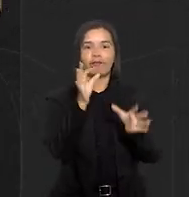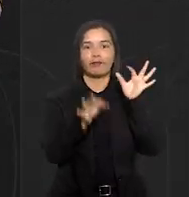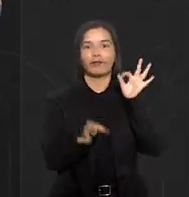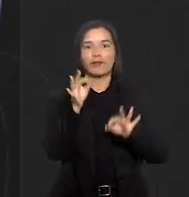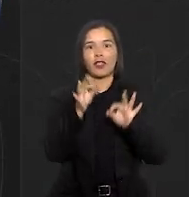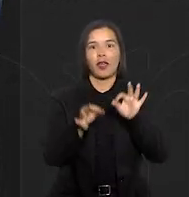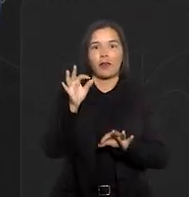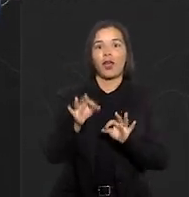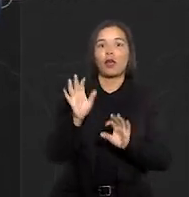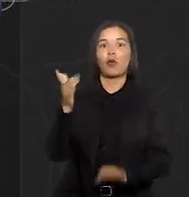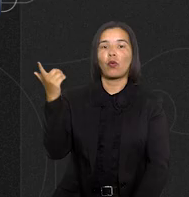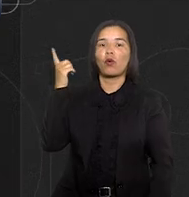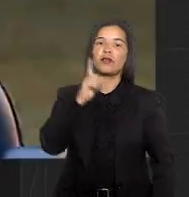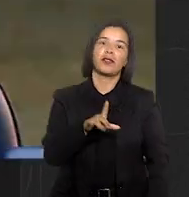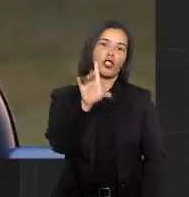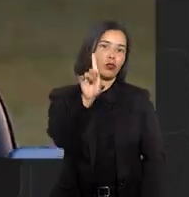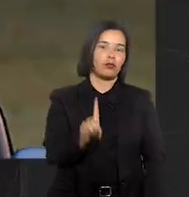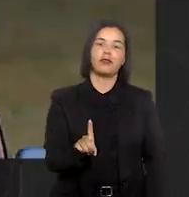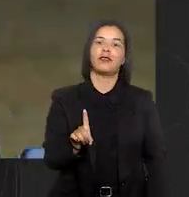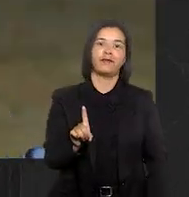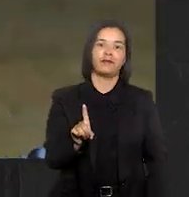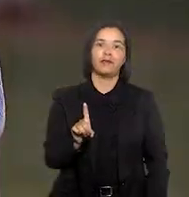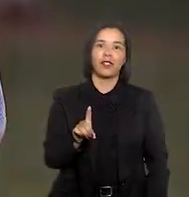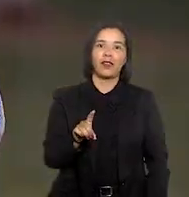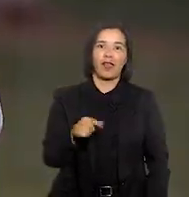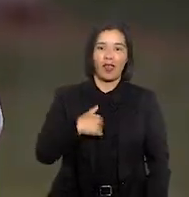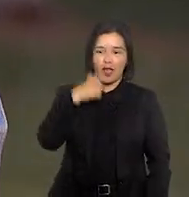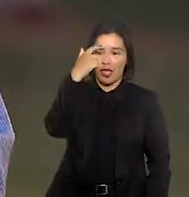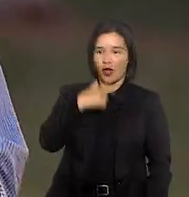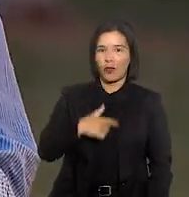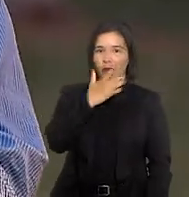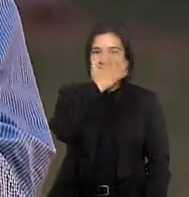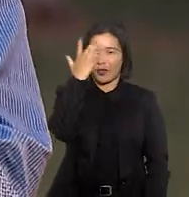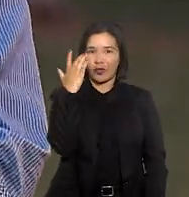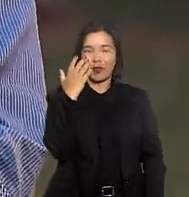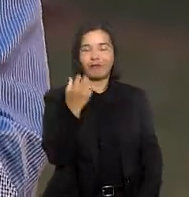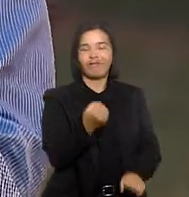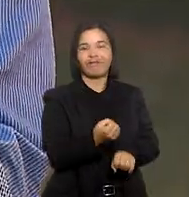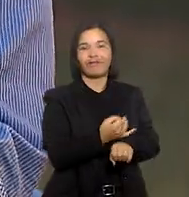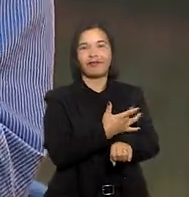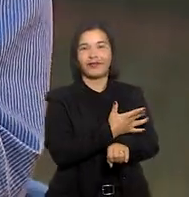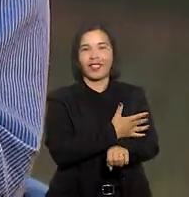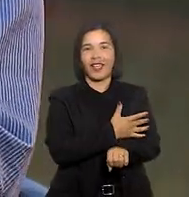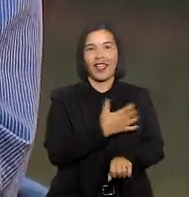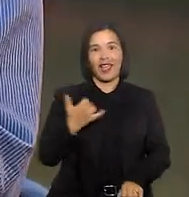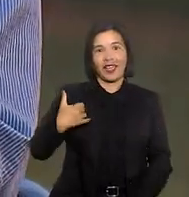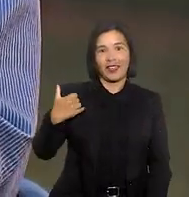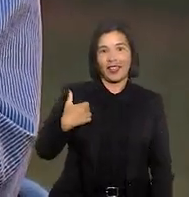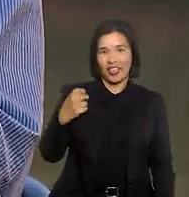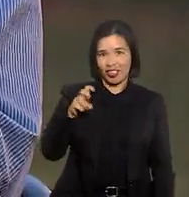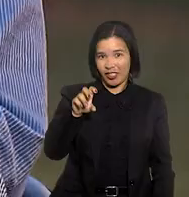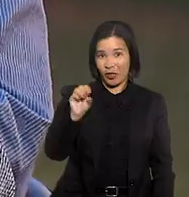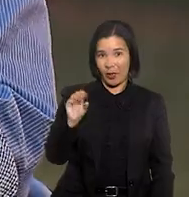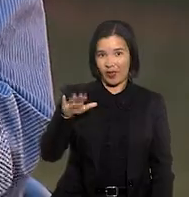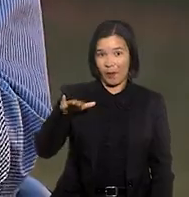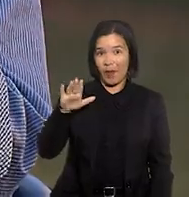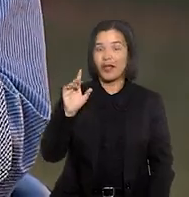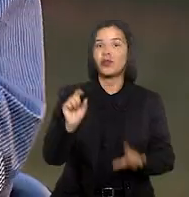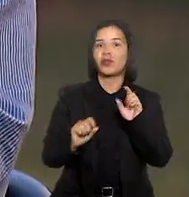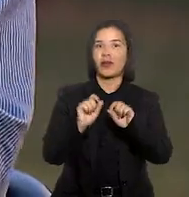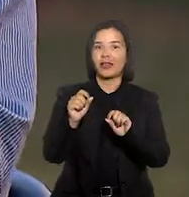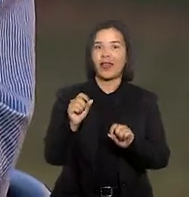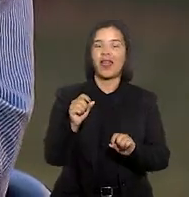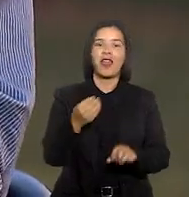justiça para conseguir os direitos. Eu sou uma pessoa bastante emotiva, né? Por ter assim mais de 50 anos, eu